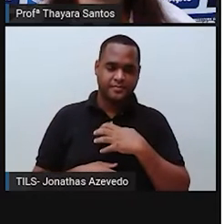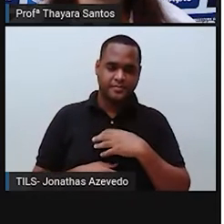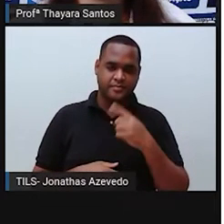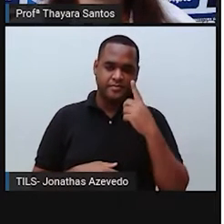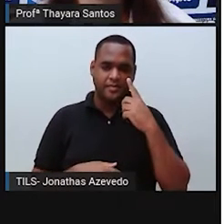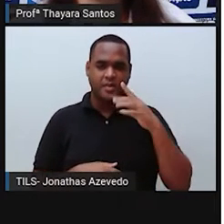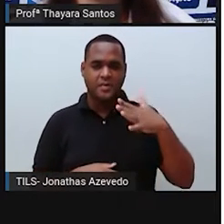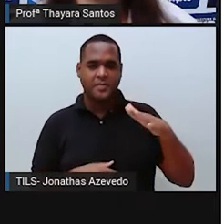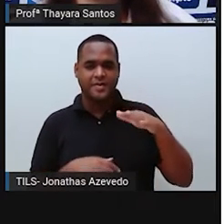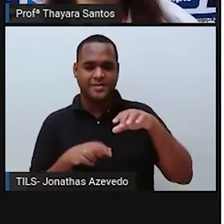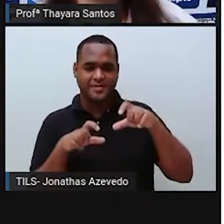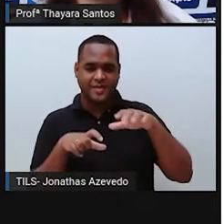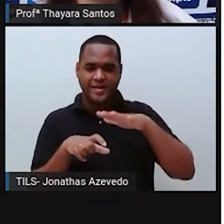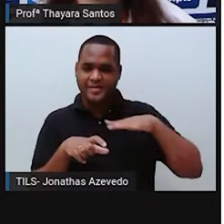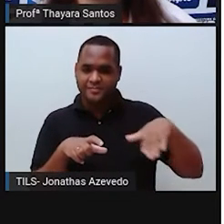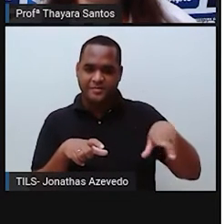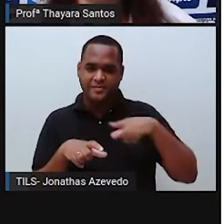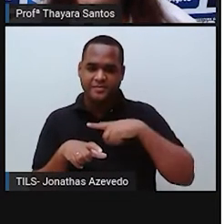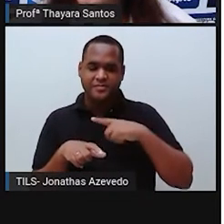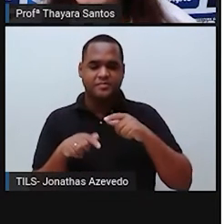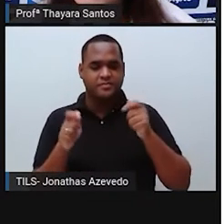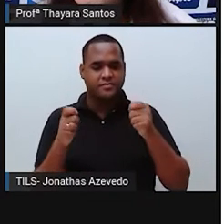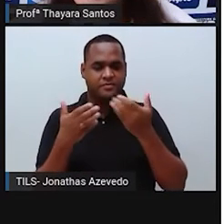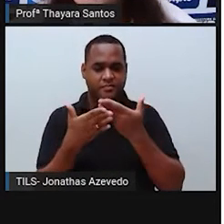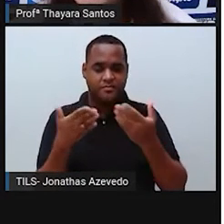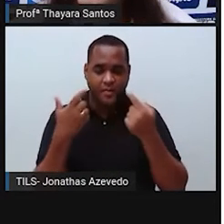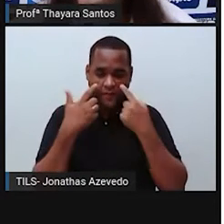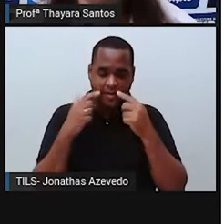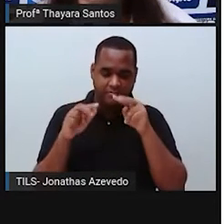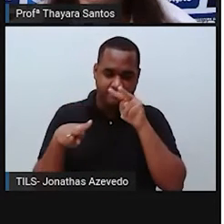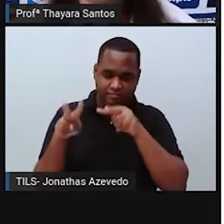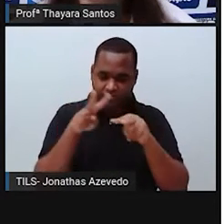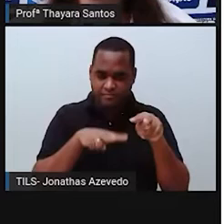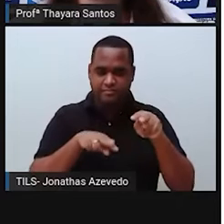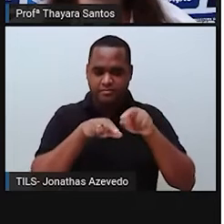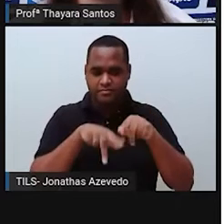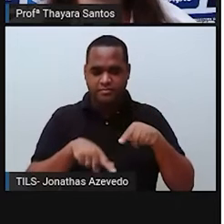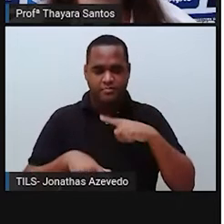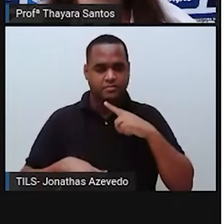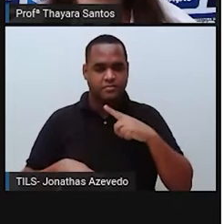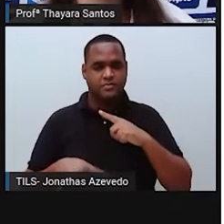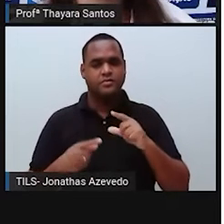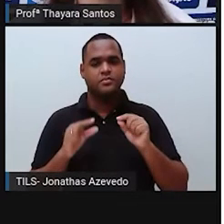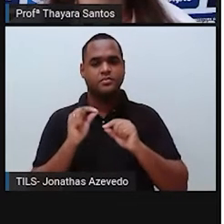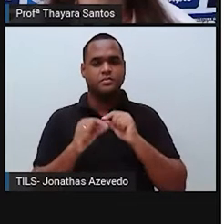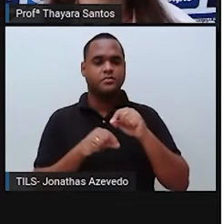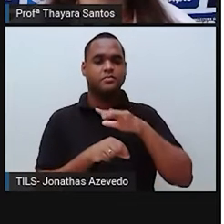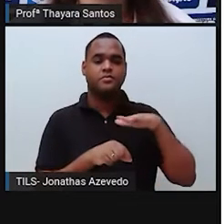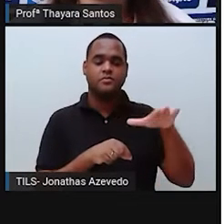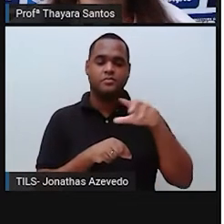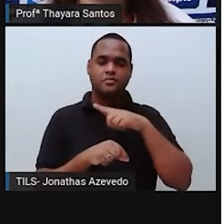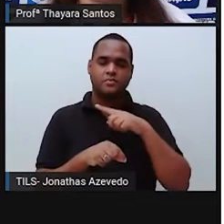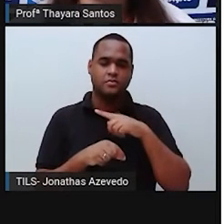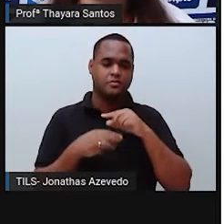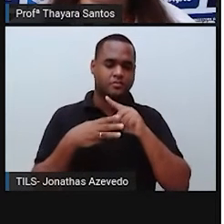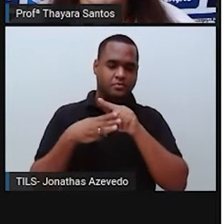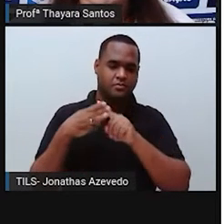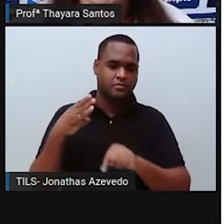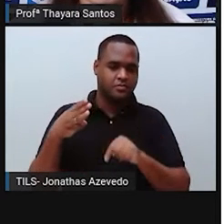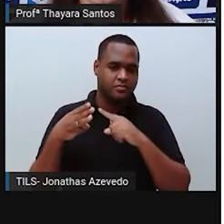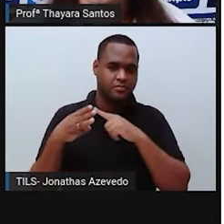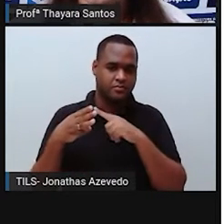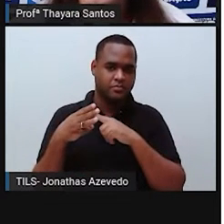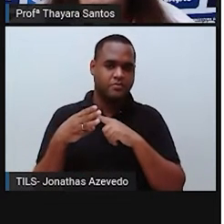região daqui. E se vocês observarem bem, nessa região daqui, gente tem interseção entre três biomas